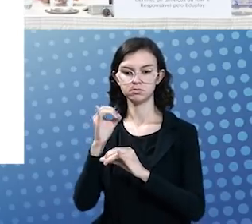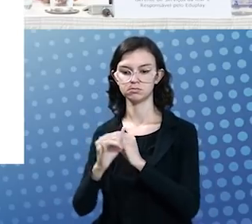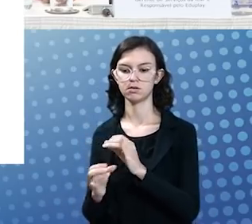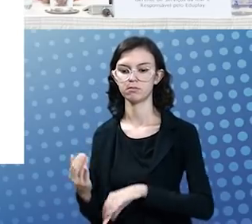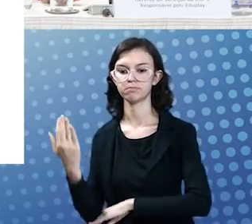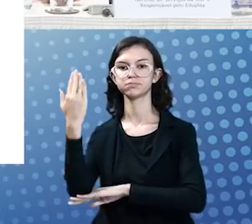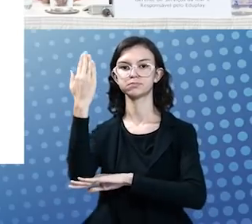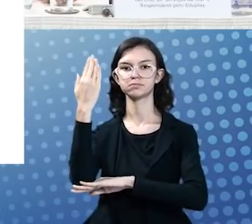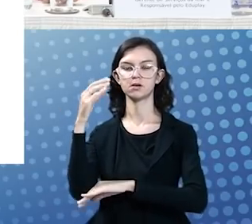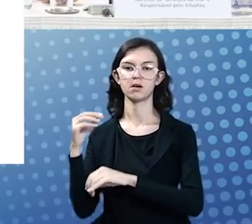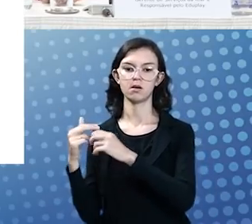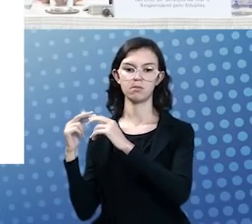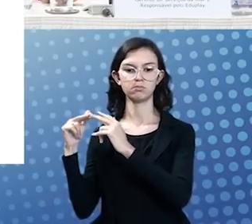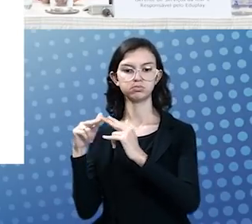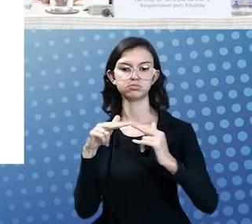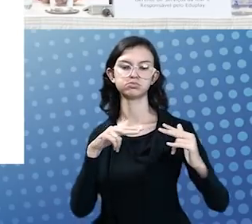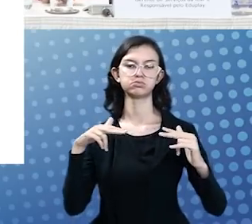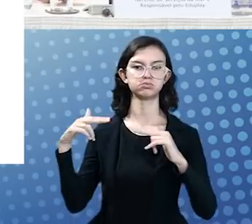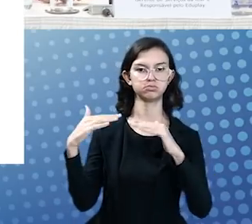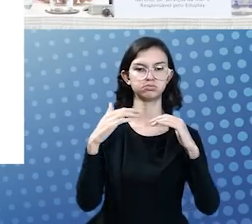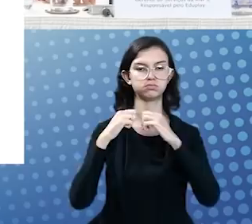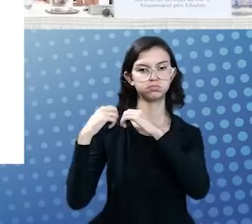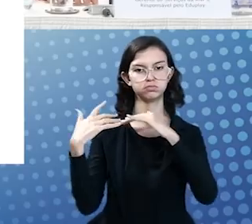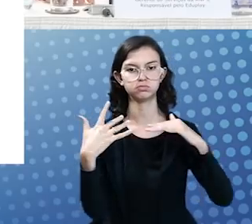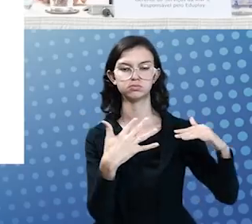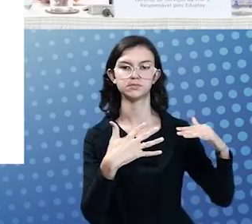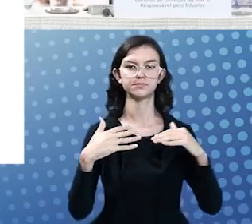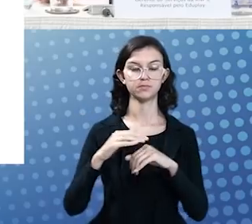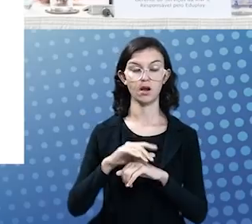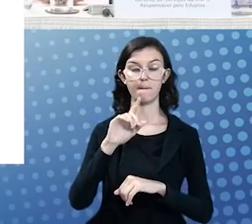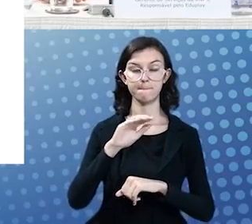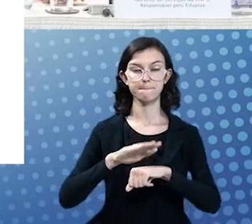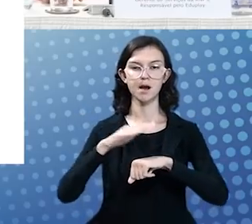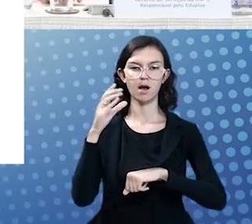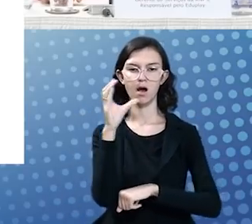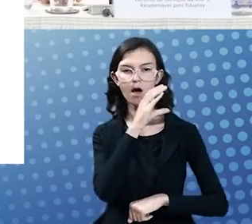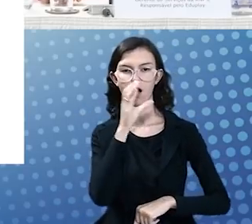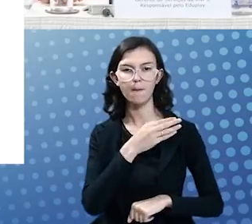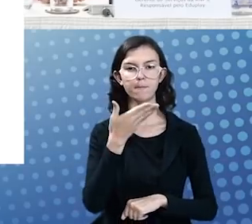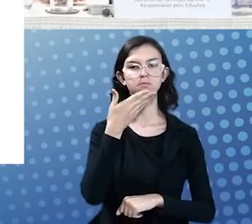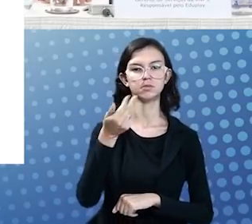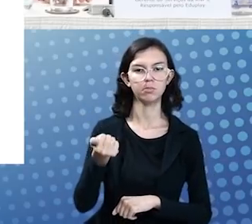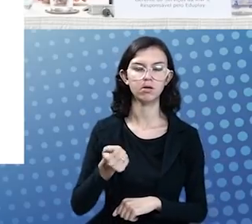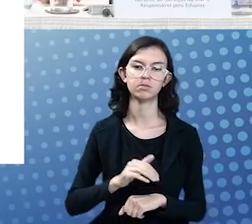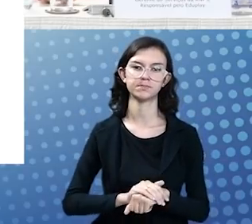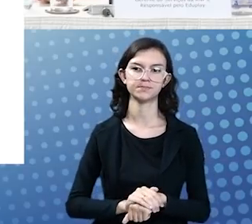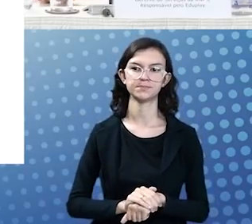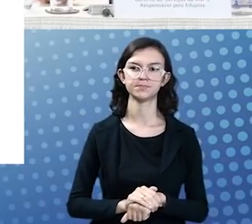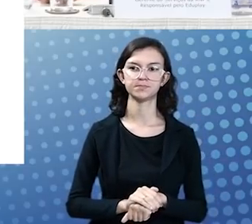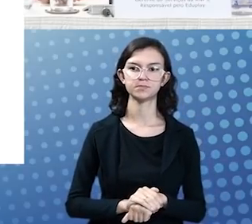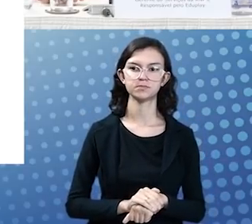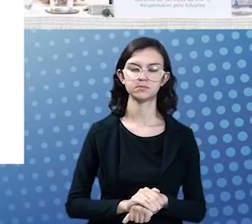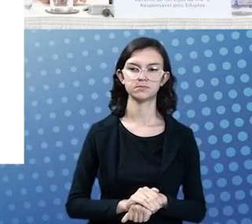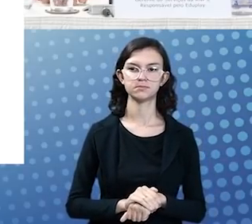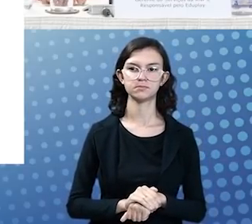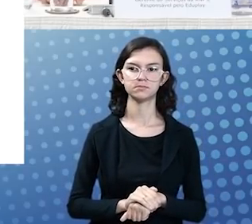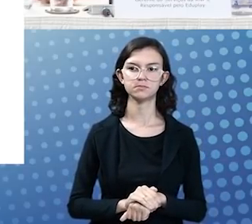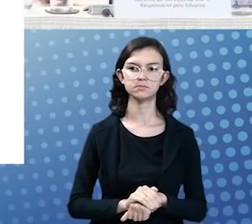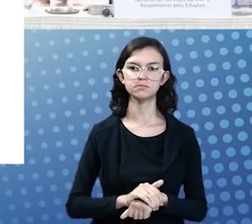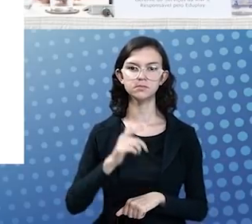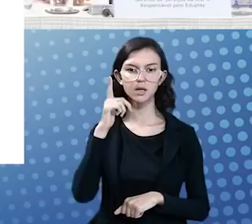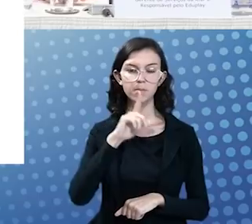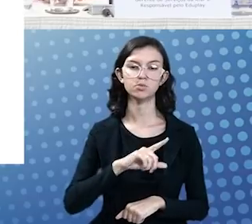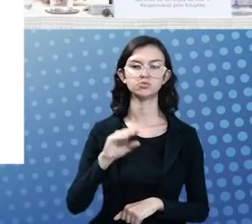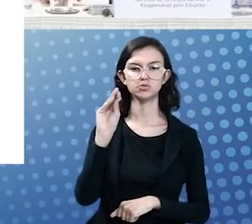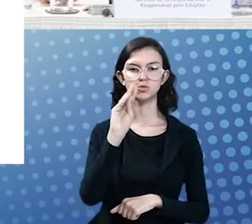ele. Então, isso faz com que a rede como um todo seja mais eficiente para que você tenha